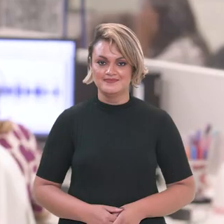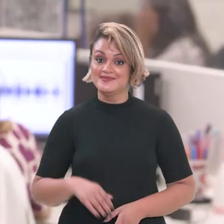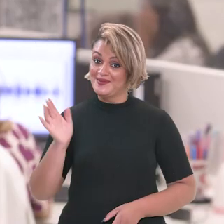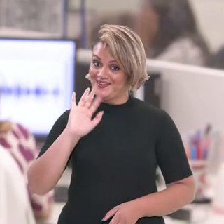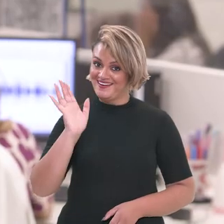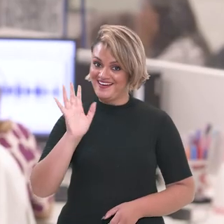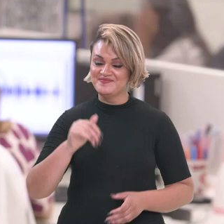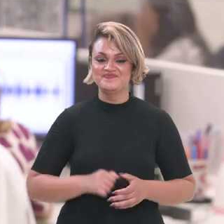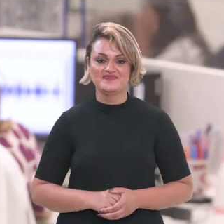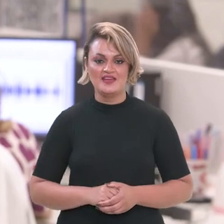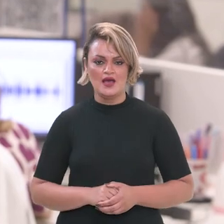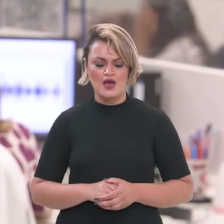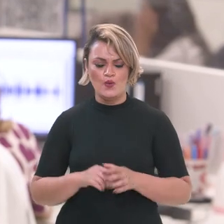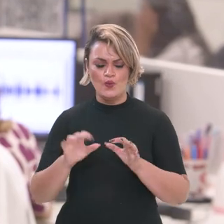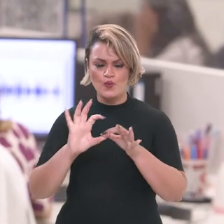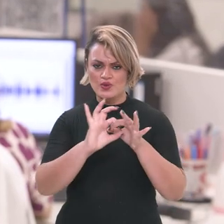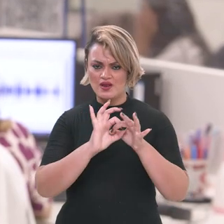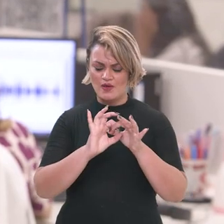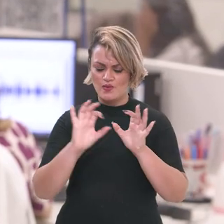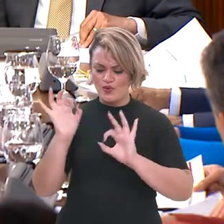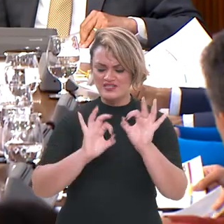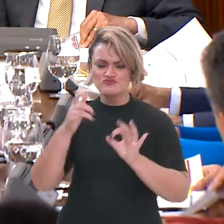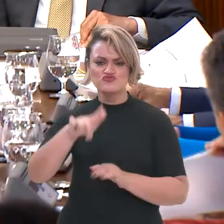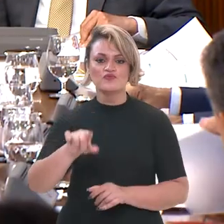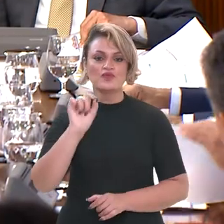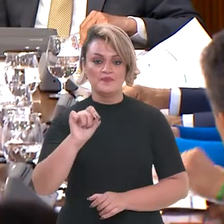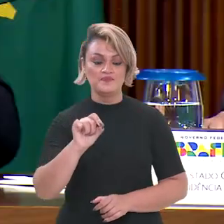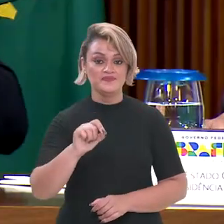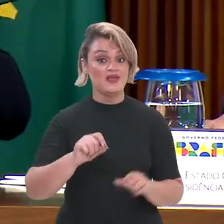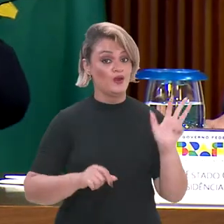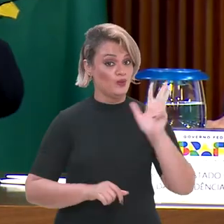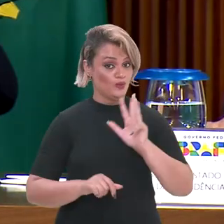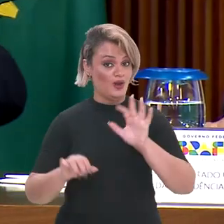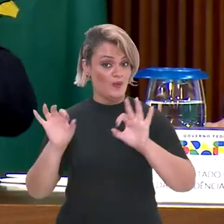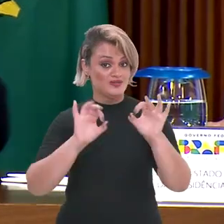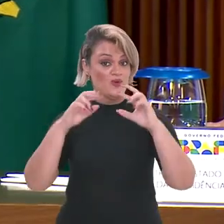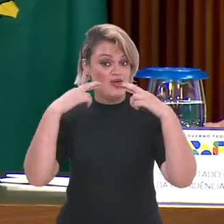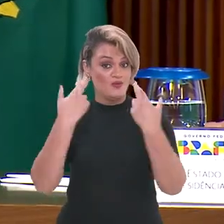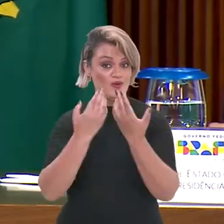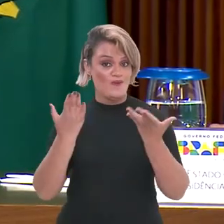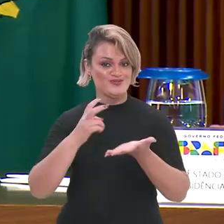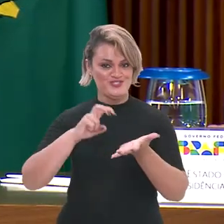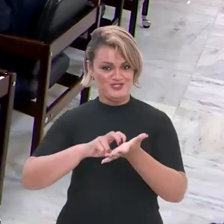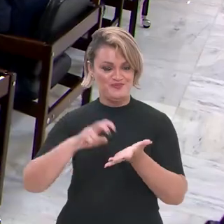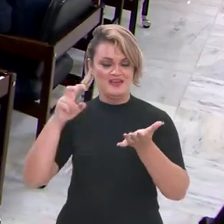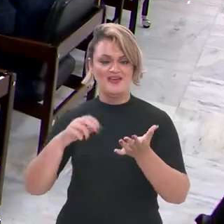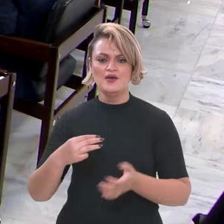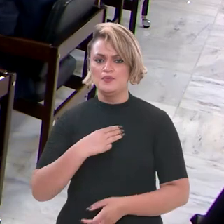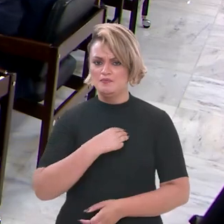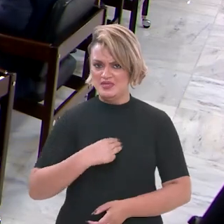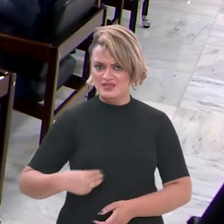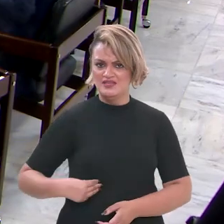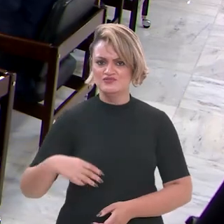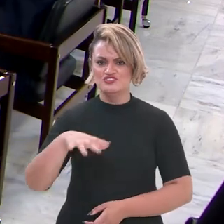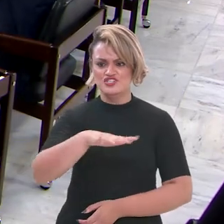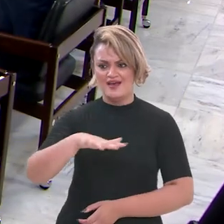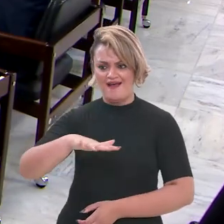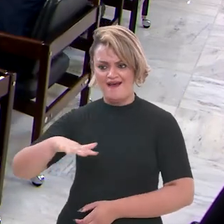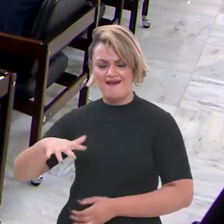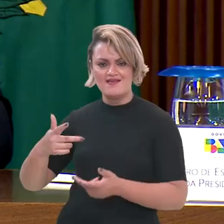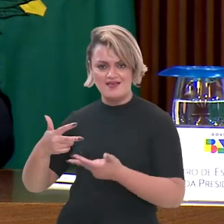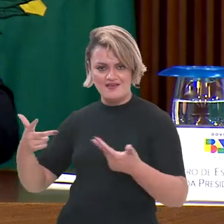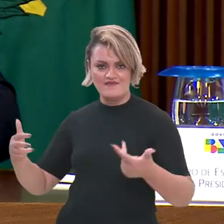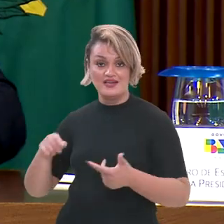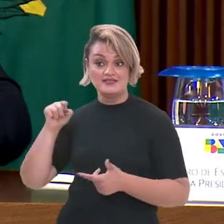Olá, união e reconstrução. O presidente Lula liderou hoje de manhã uma reunião com ministros do setor